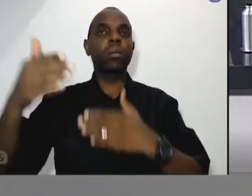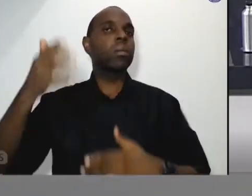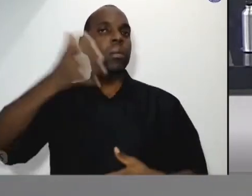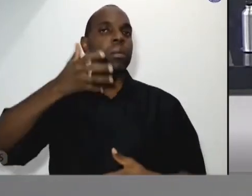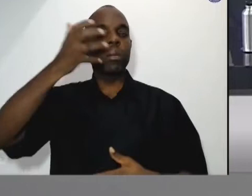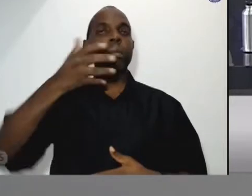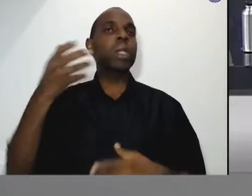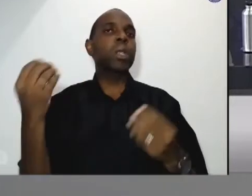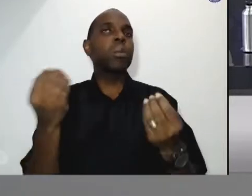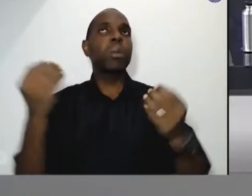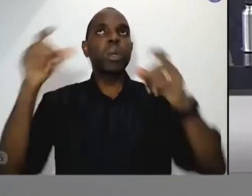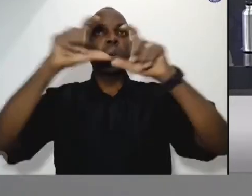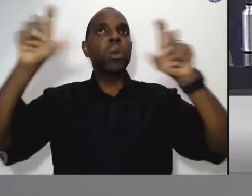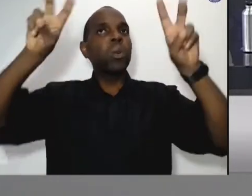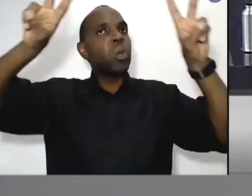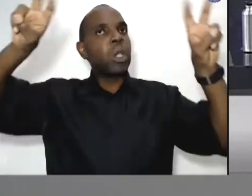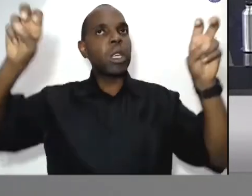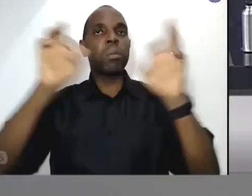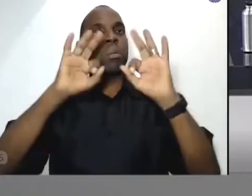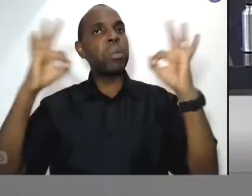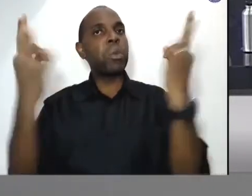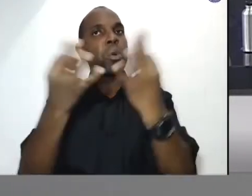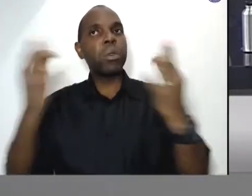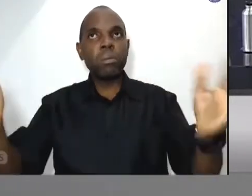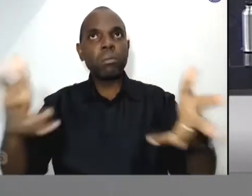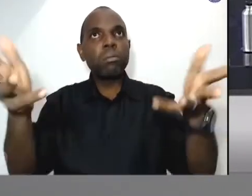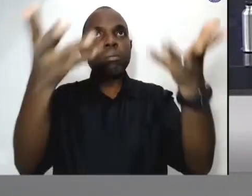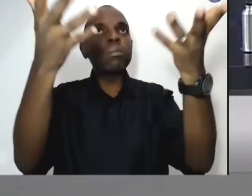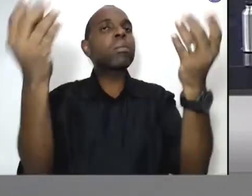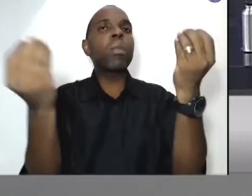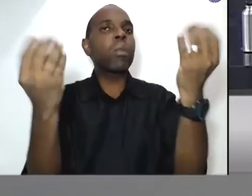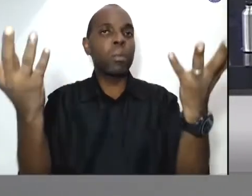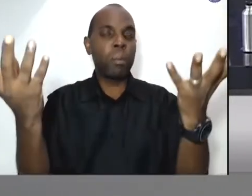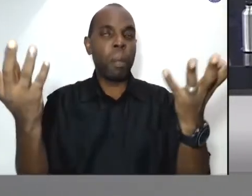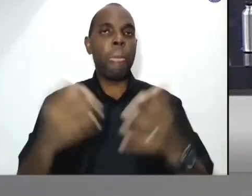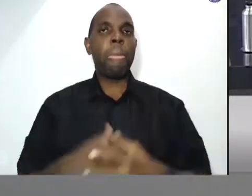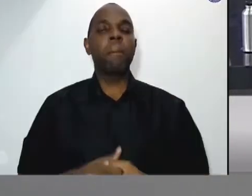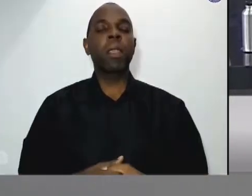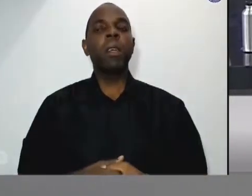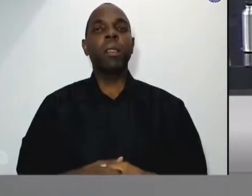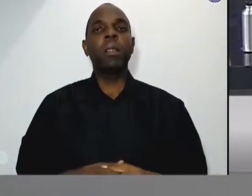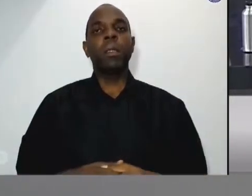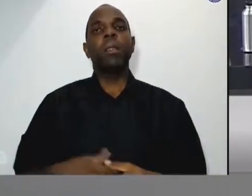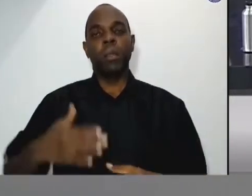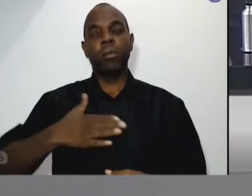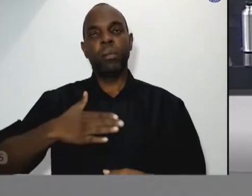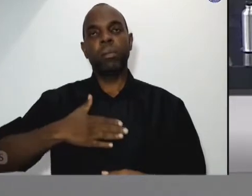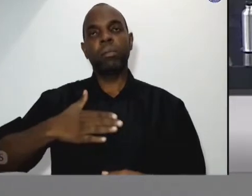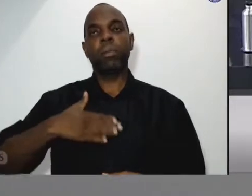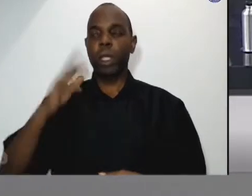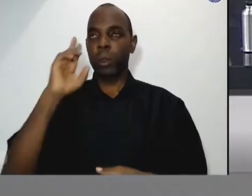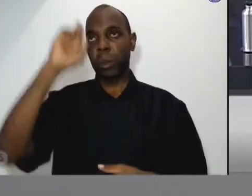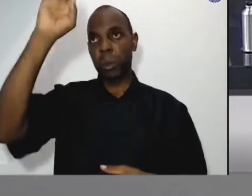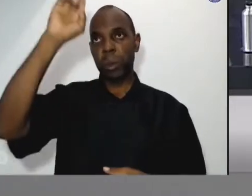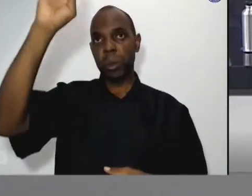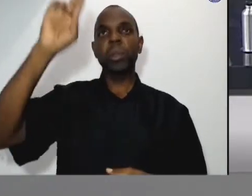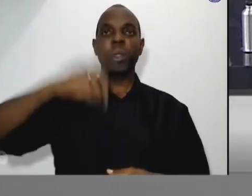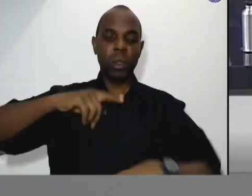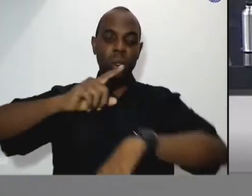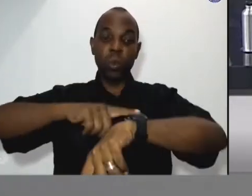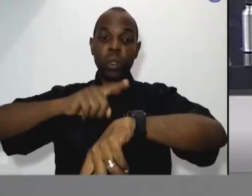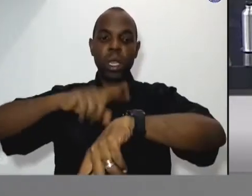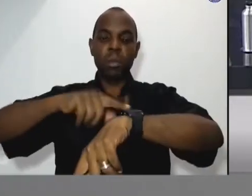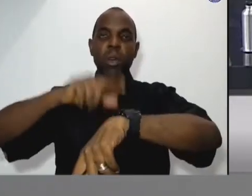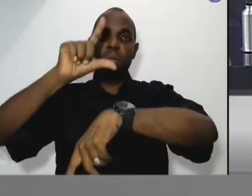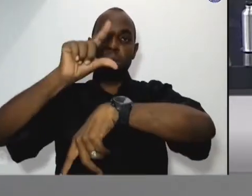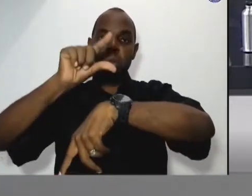e as ações concretas. Eu tenho a grande responsabilidade, nesta noite, de cronometrar o tempo. Então,